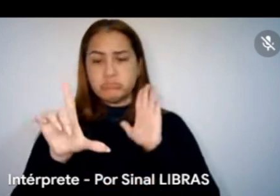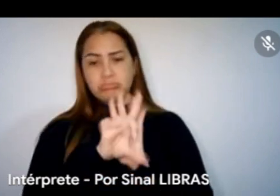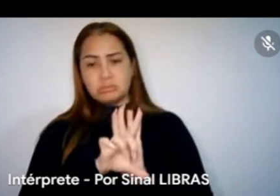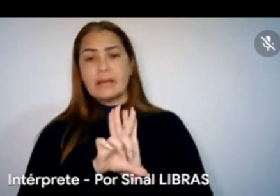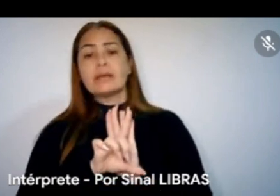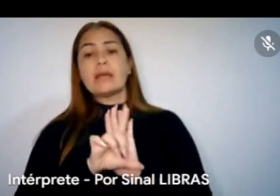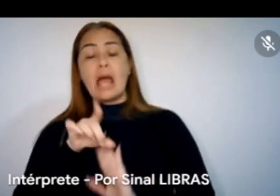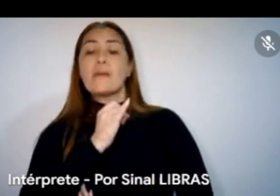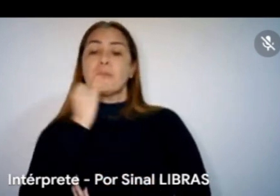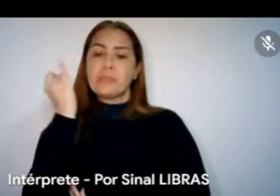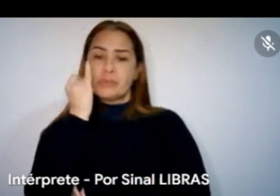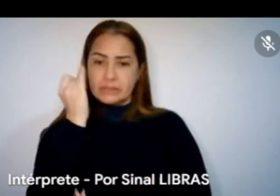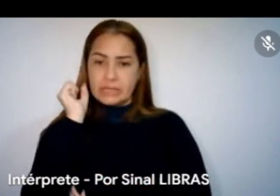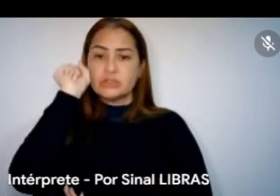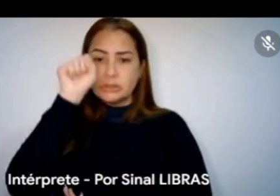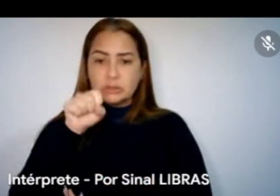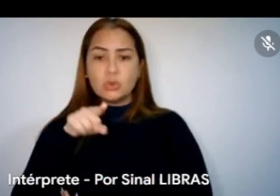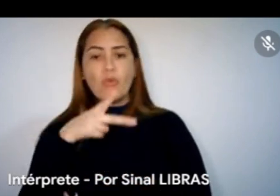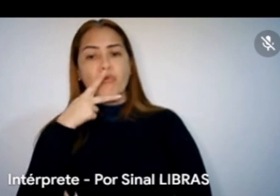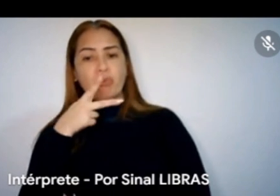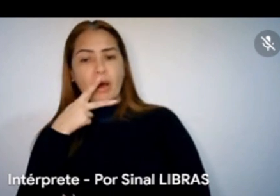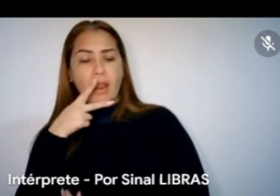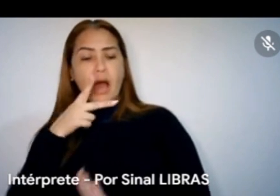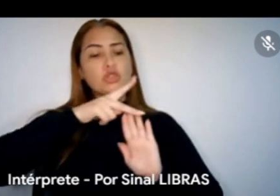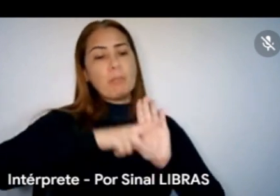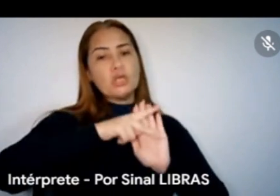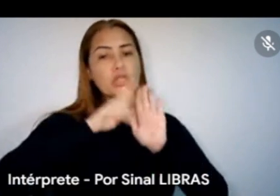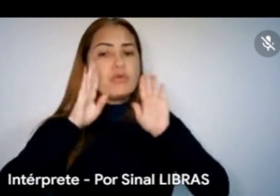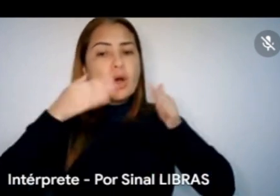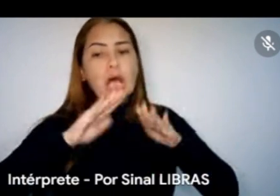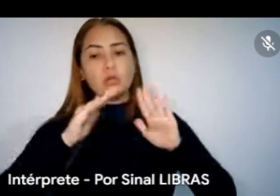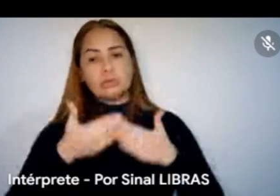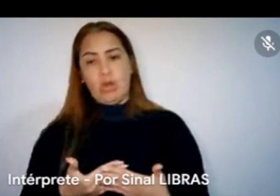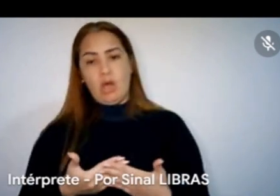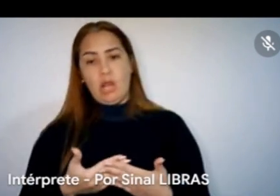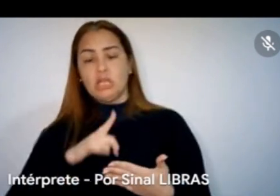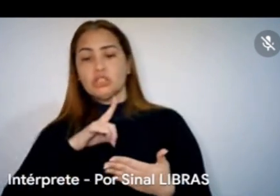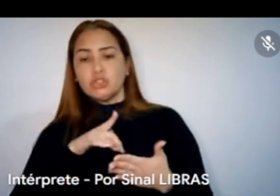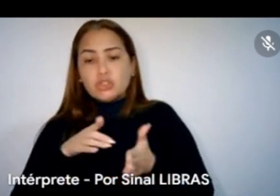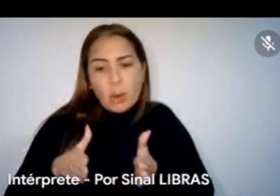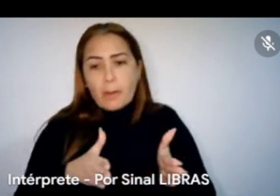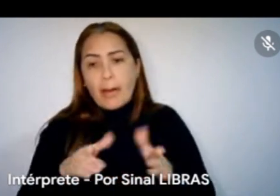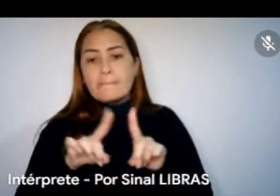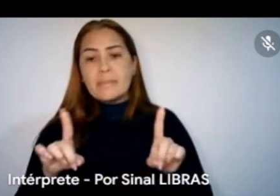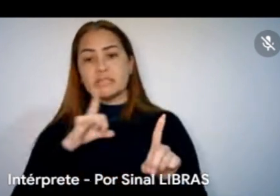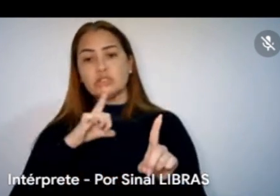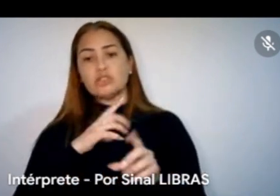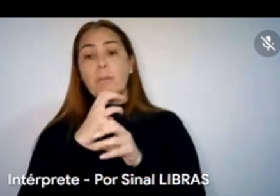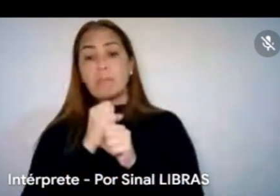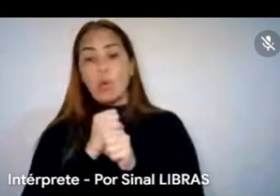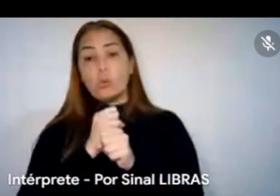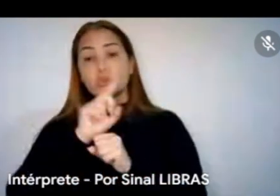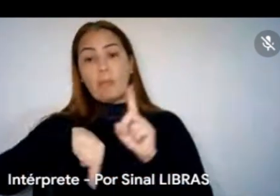você colocar isso de projetos voltados para escolas, a gente tinha não uma linha, né, mas a gente tinha pontuações extras, né, não